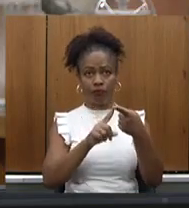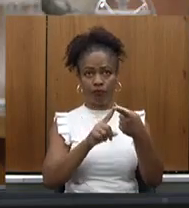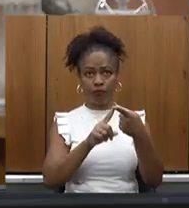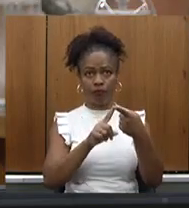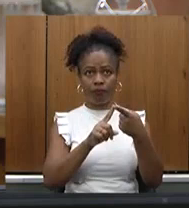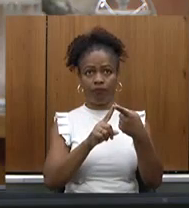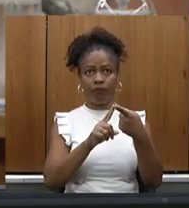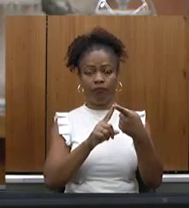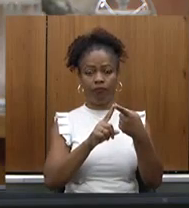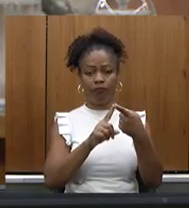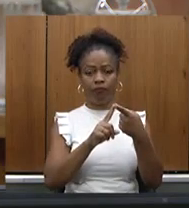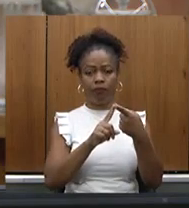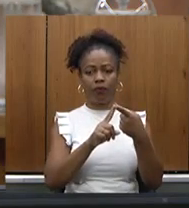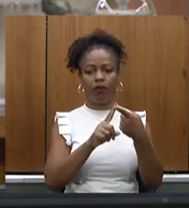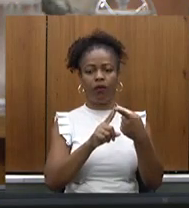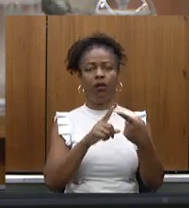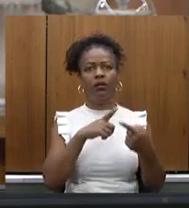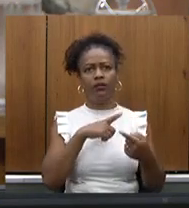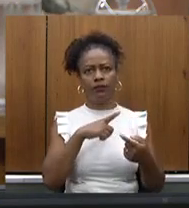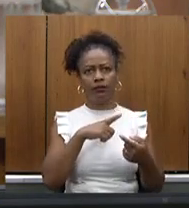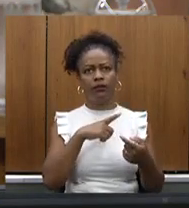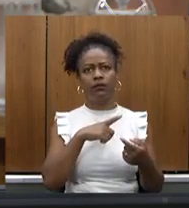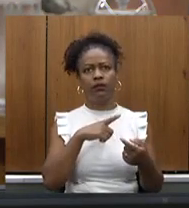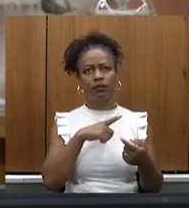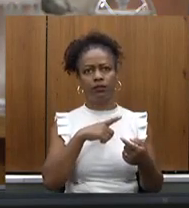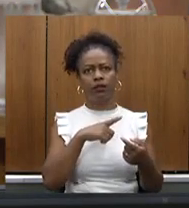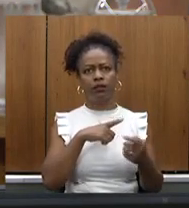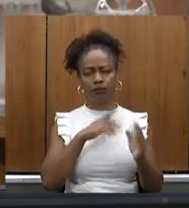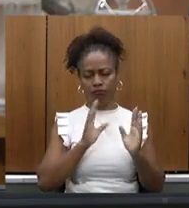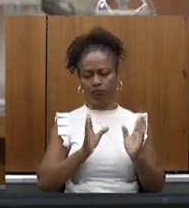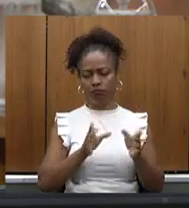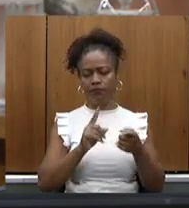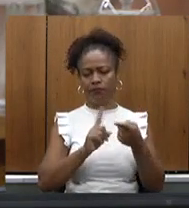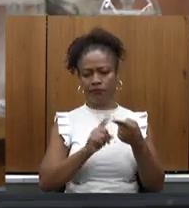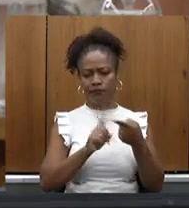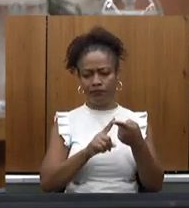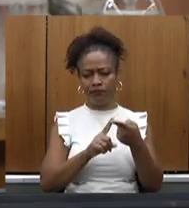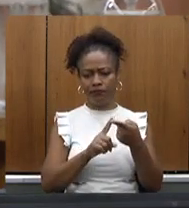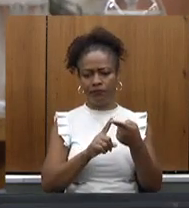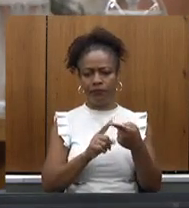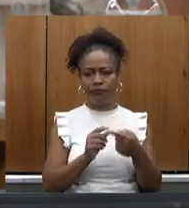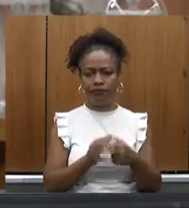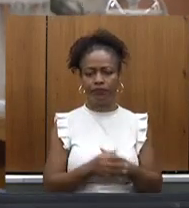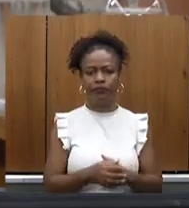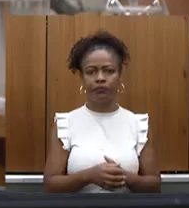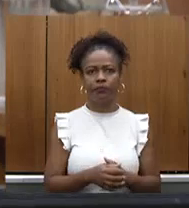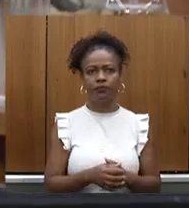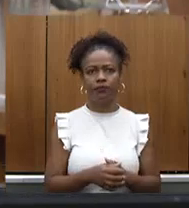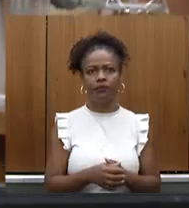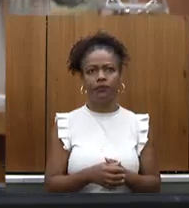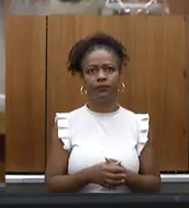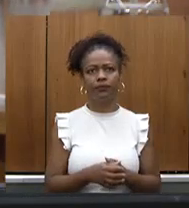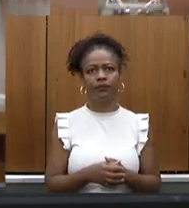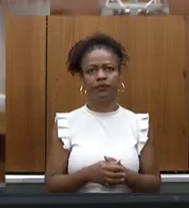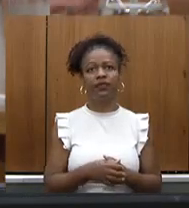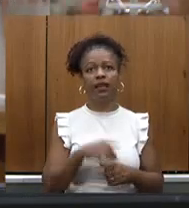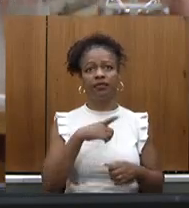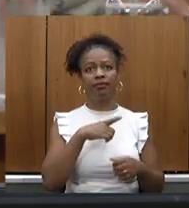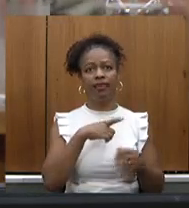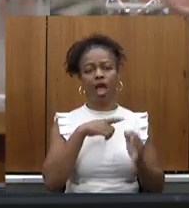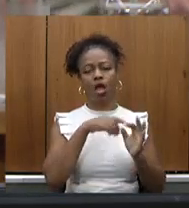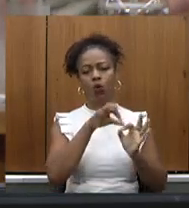temos já previsto de empenho no mínimo orçamentário,